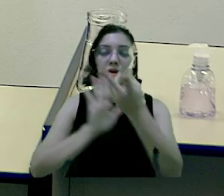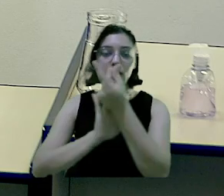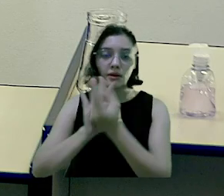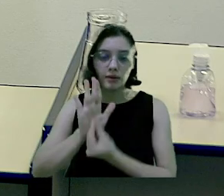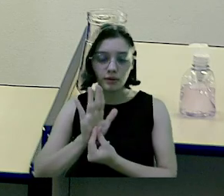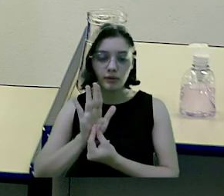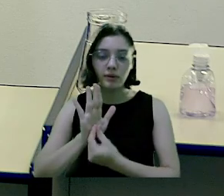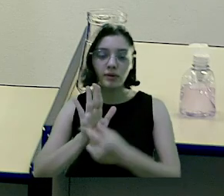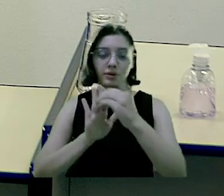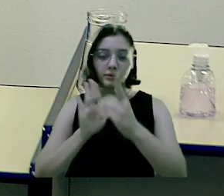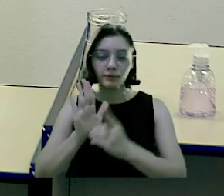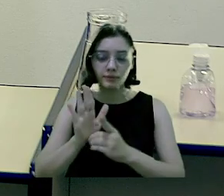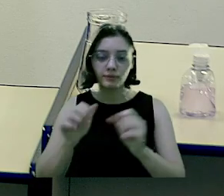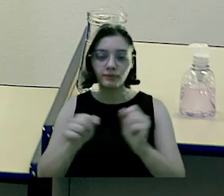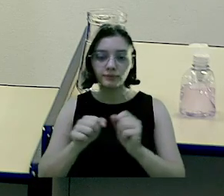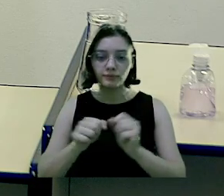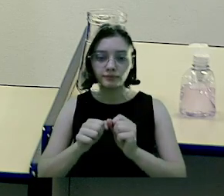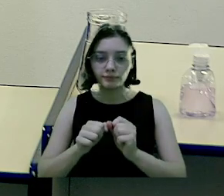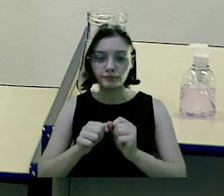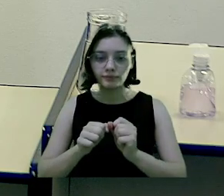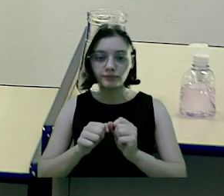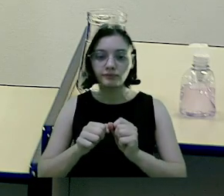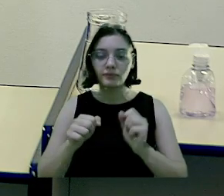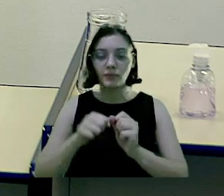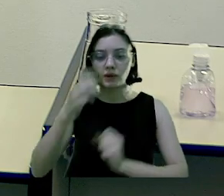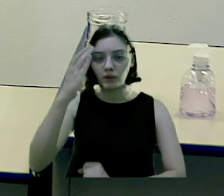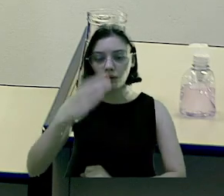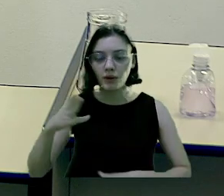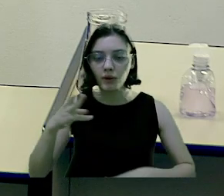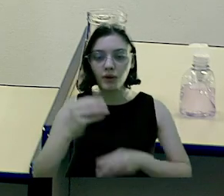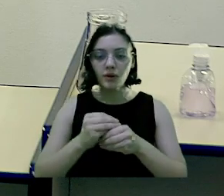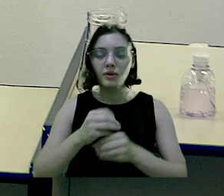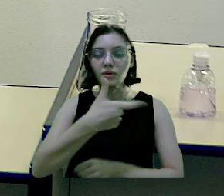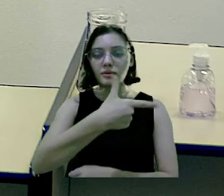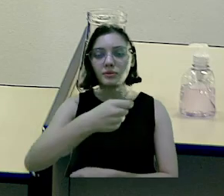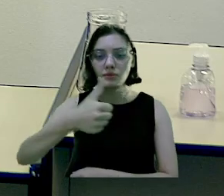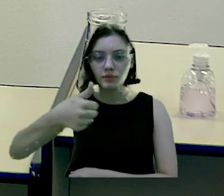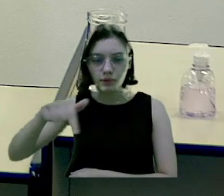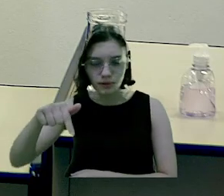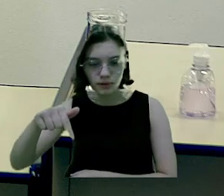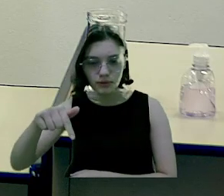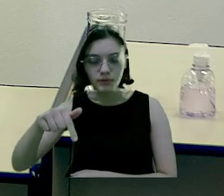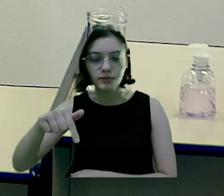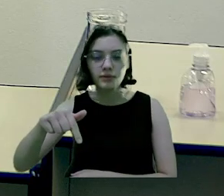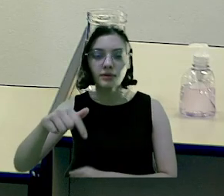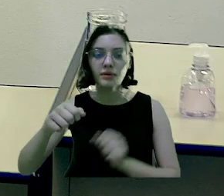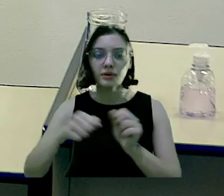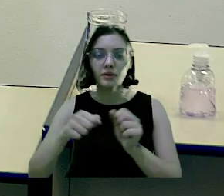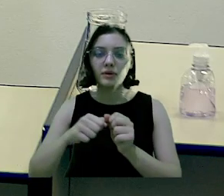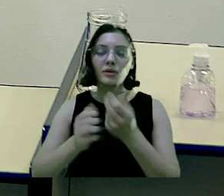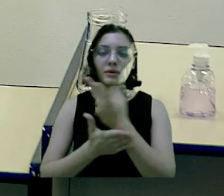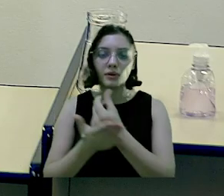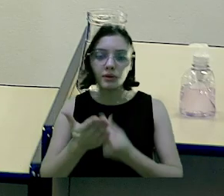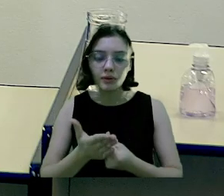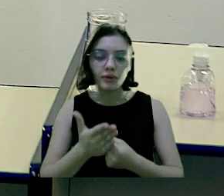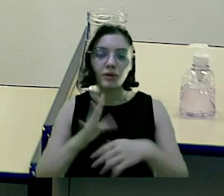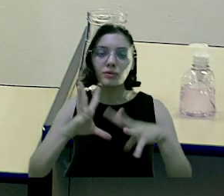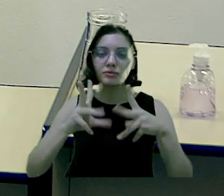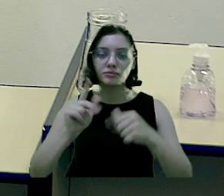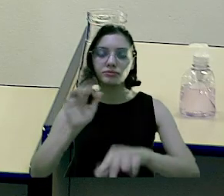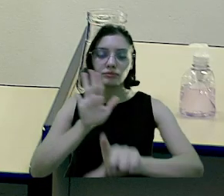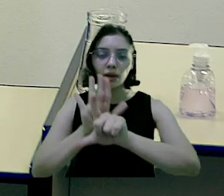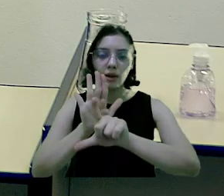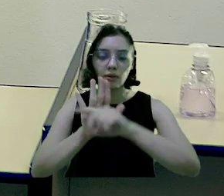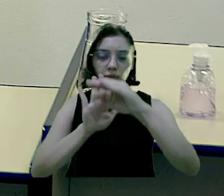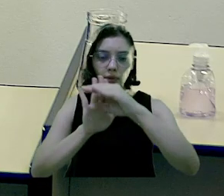13 Orçamentárias a Inciso 1º. Realizar crédito adicional suplementar até o limite de 17% do orçamento da despesa